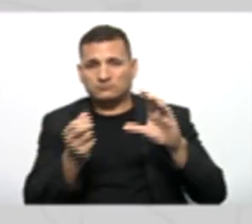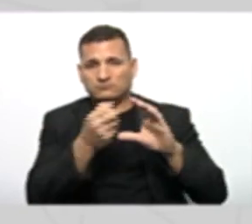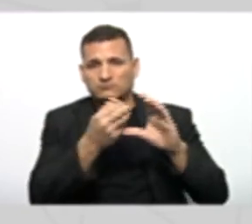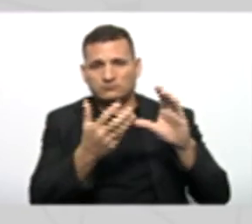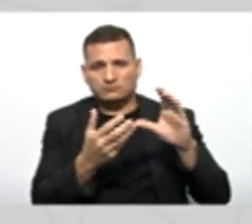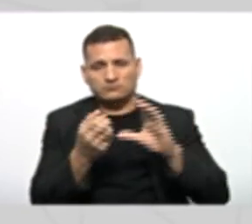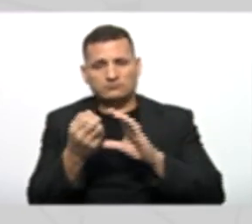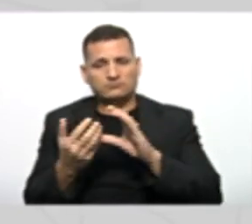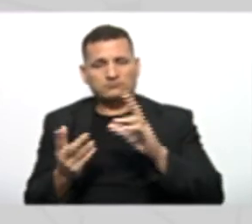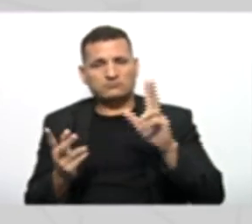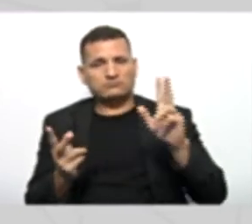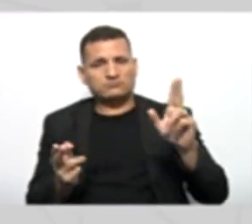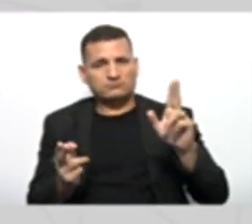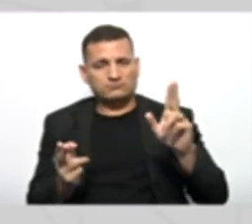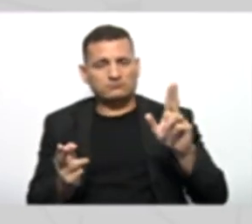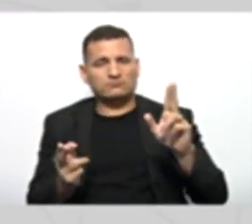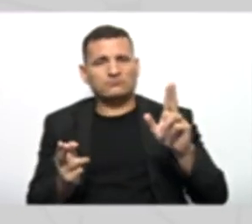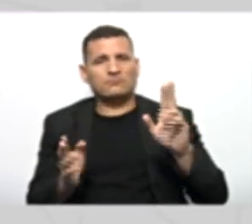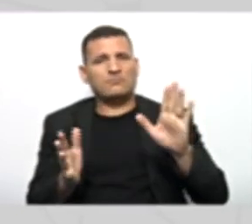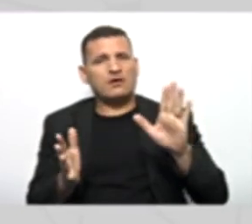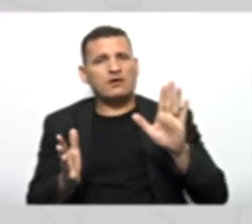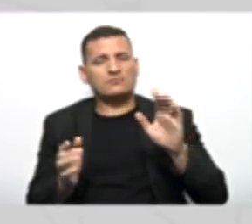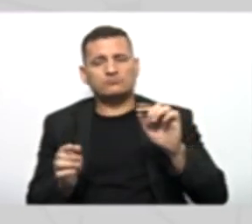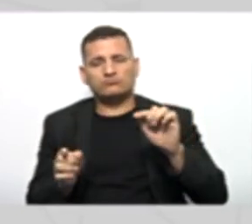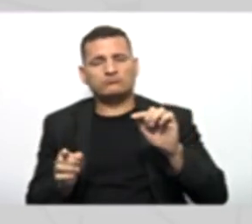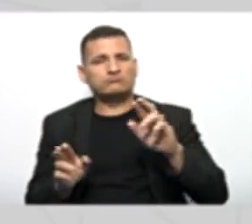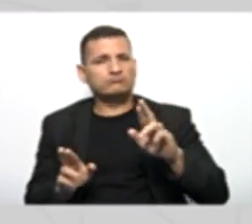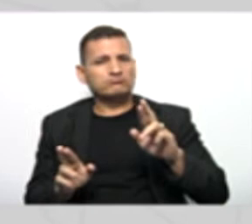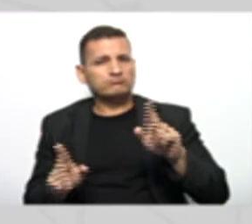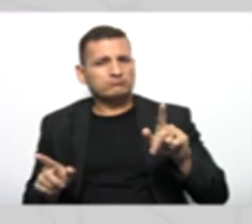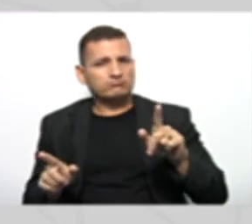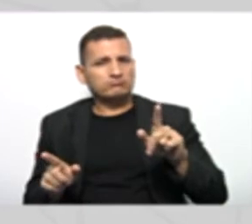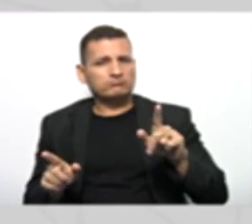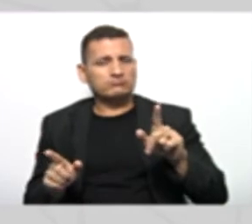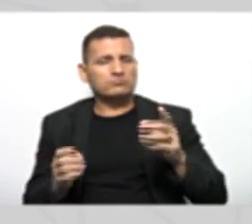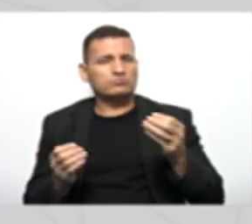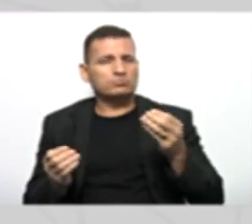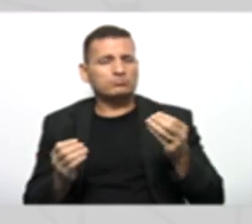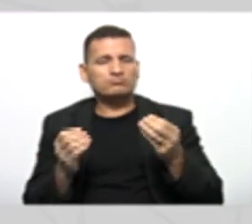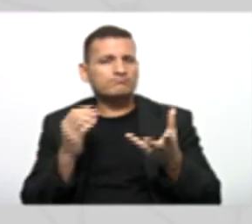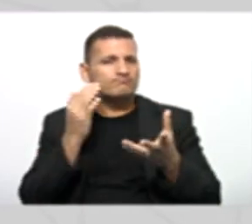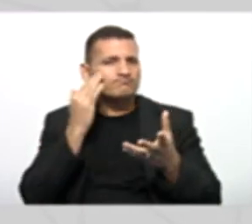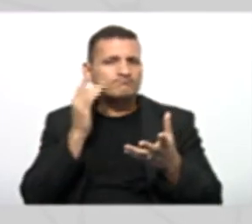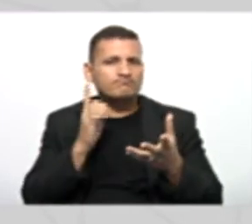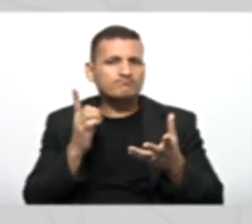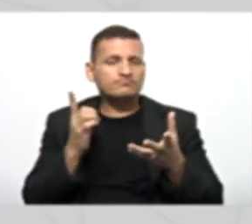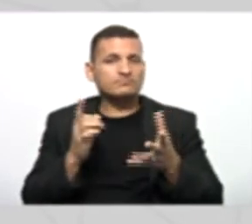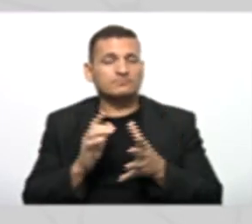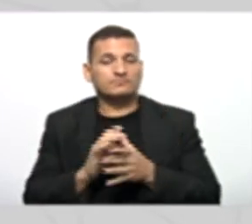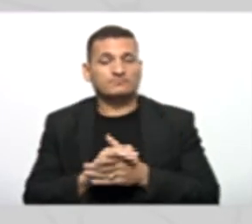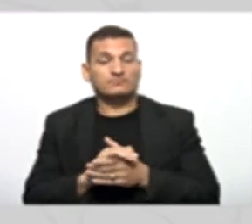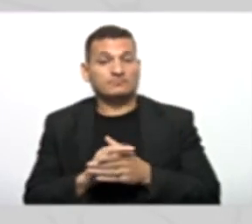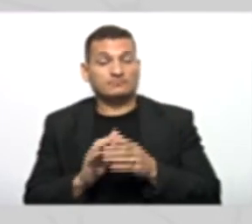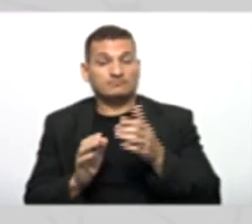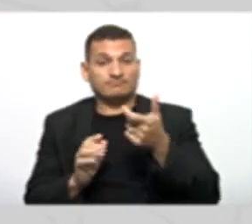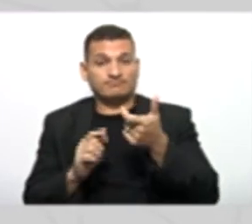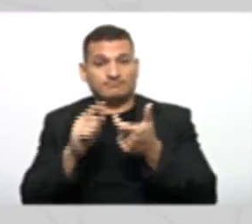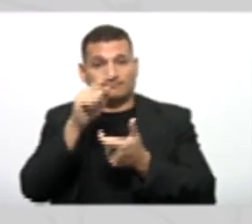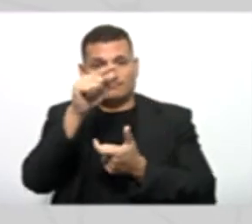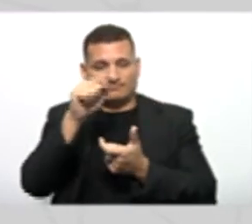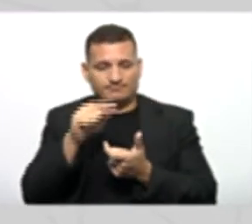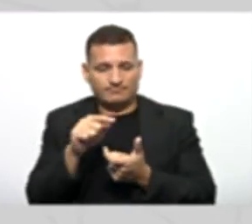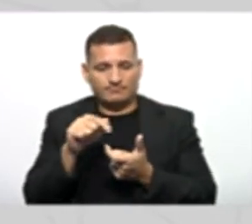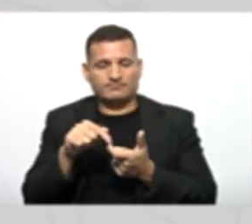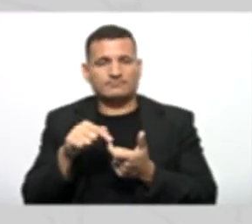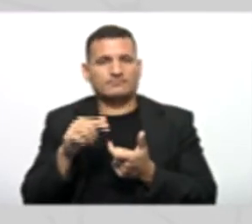Diferentes Sejam tratados De formas Diferentes Como assim Professor? Não estou entendendo A classe Filha Flamengo